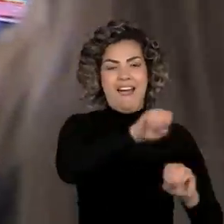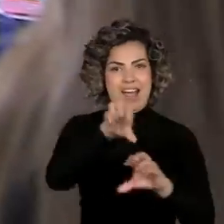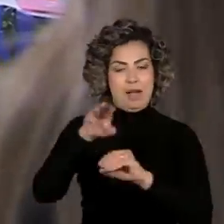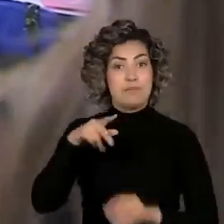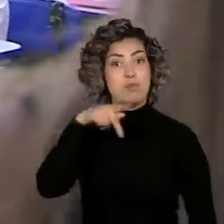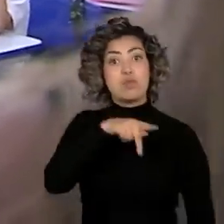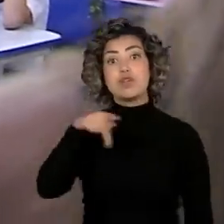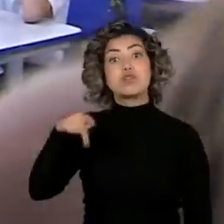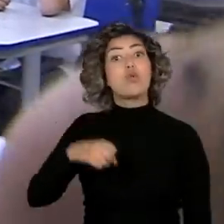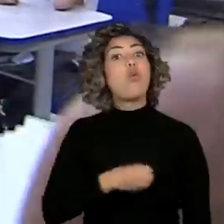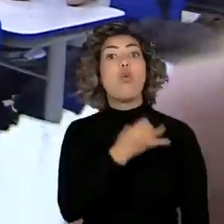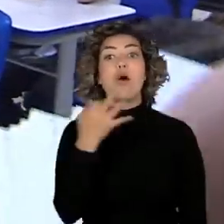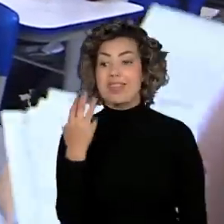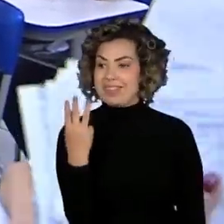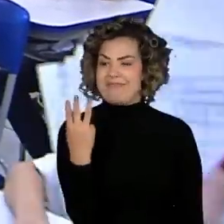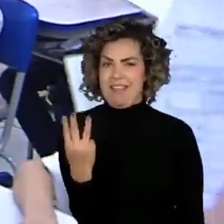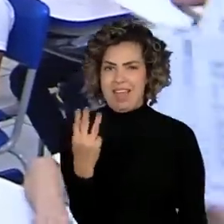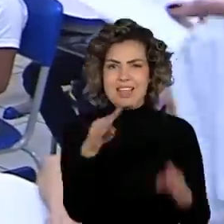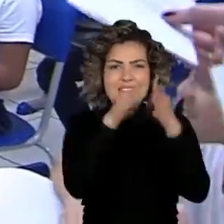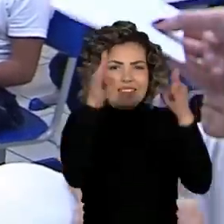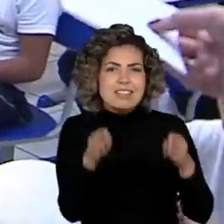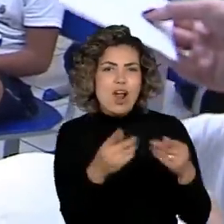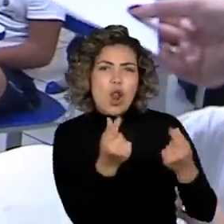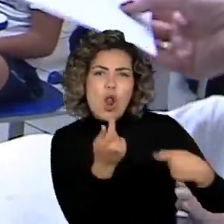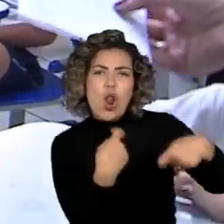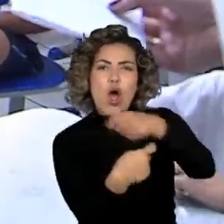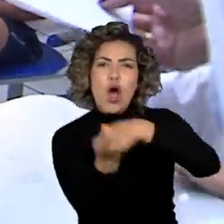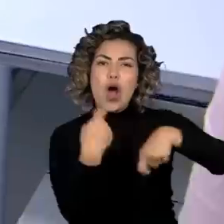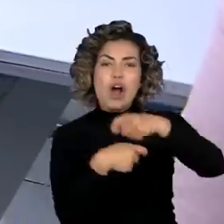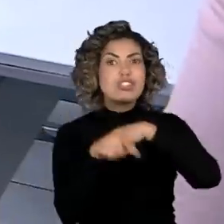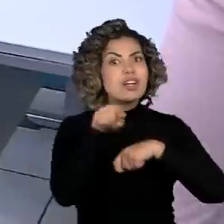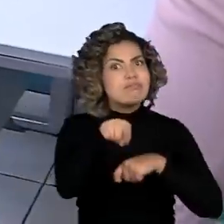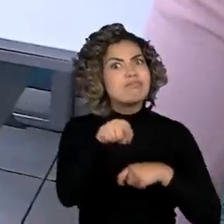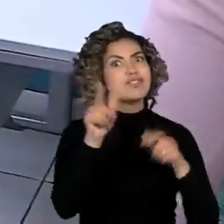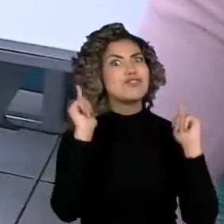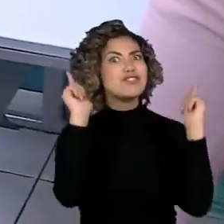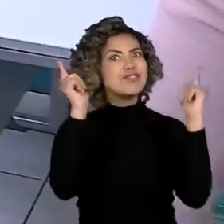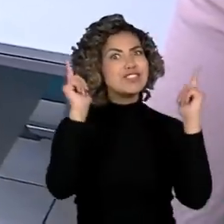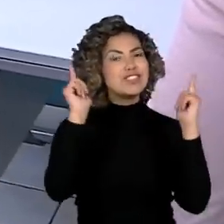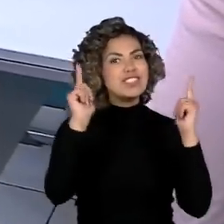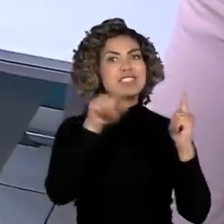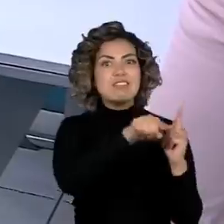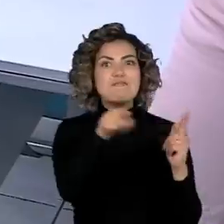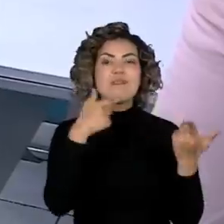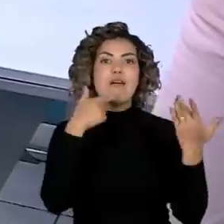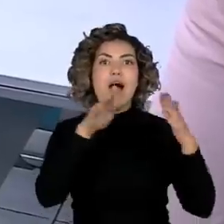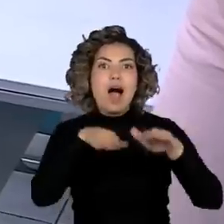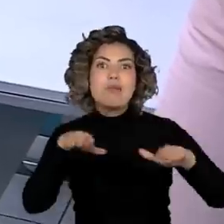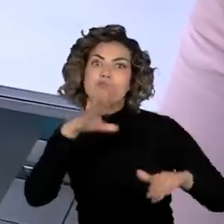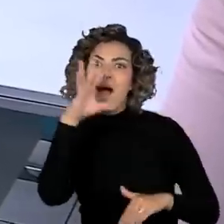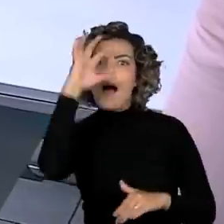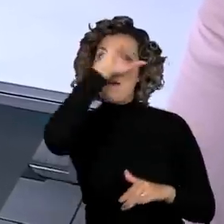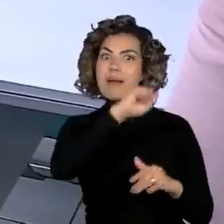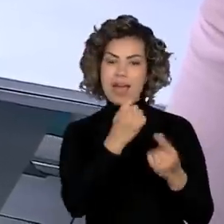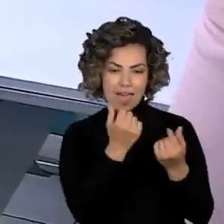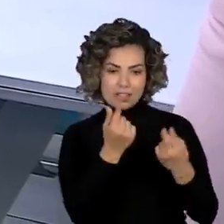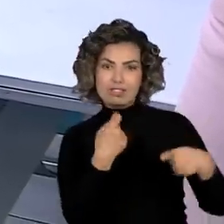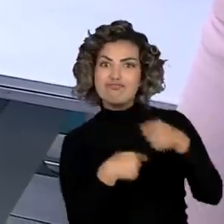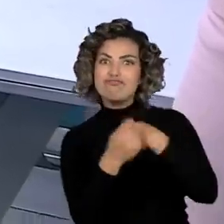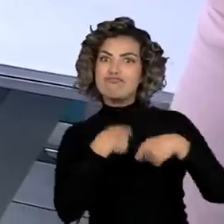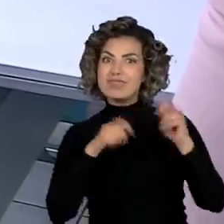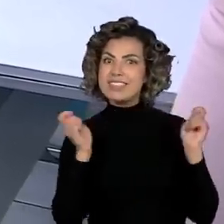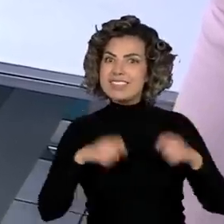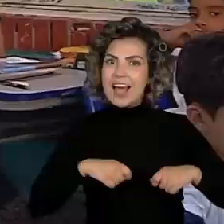o projeto Lojinha é uma maneira divertida e interativa de ensinar aos alunos sobre finanças.